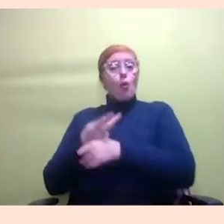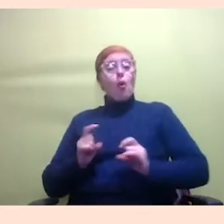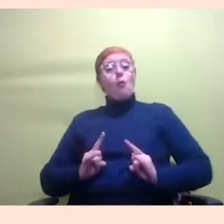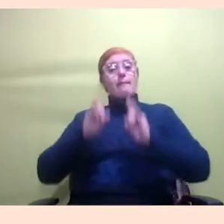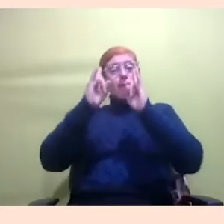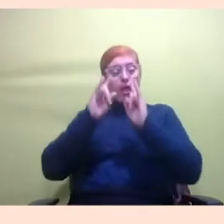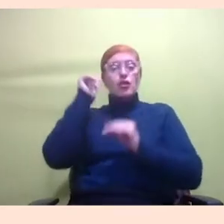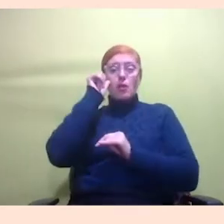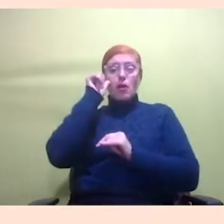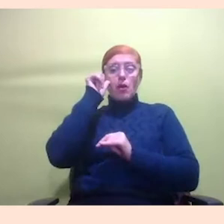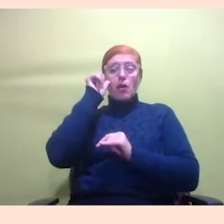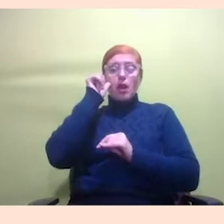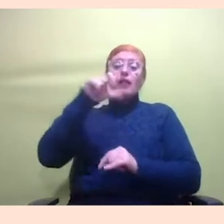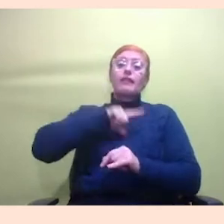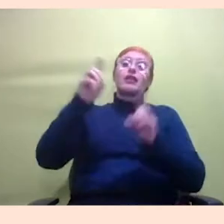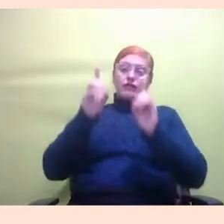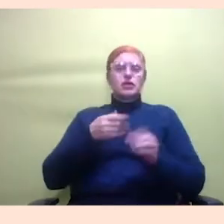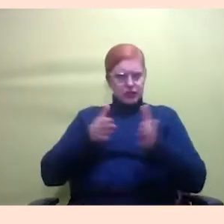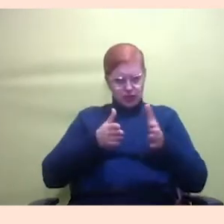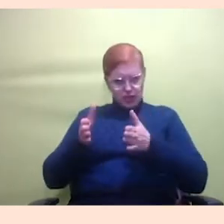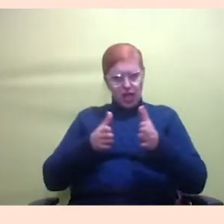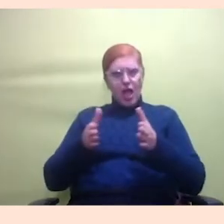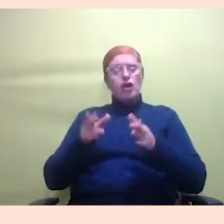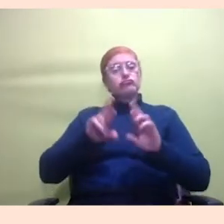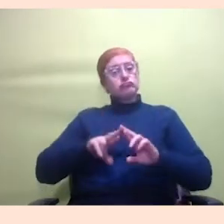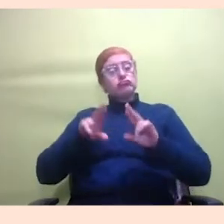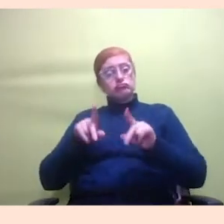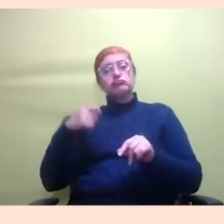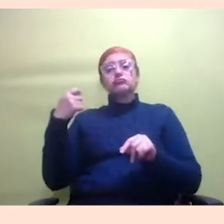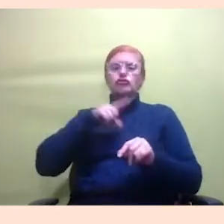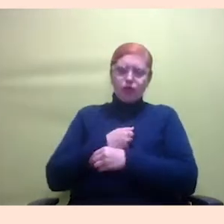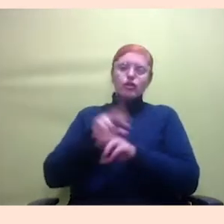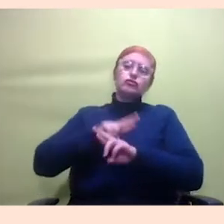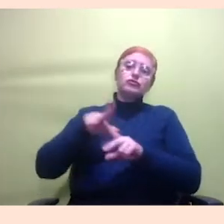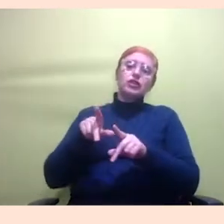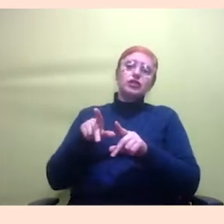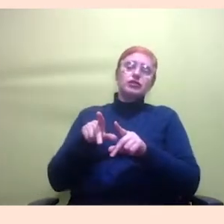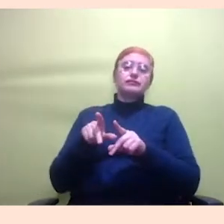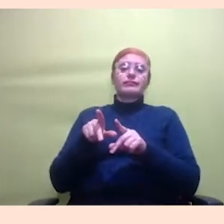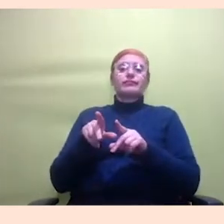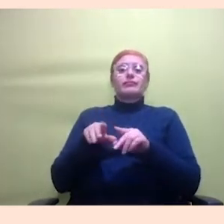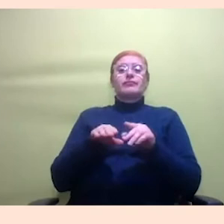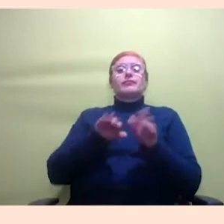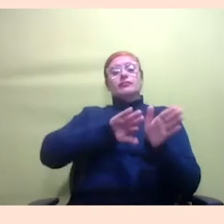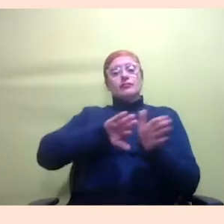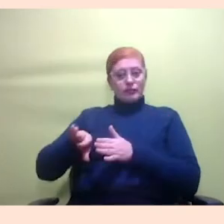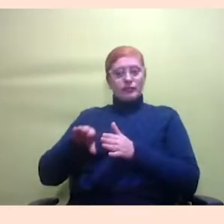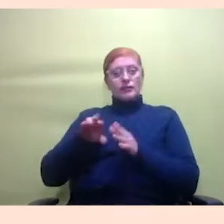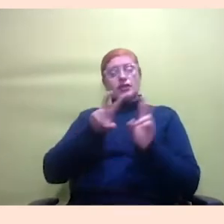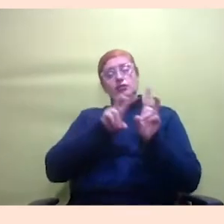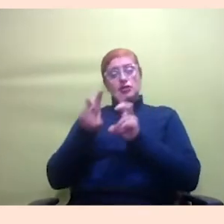diferenciada tivessem esse acolhimento diferente sobre o diário de bordo o diário de bordo é uma opção que tem